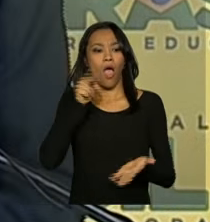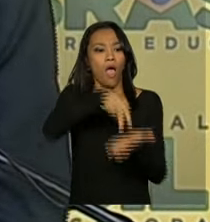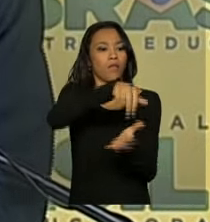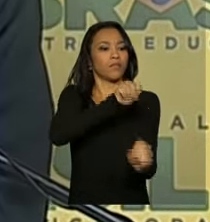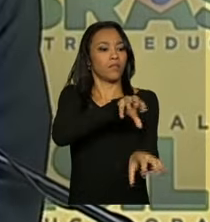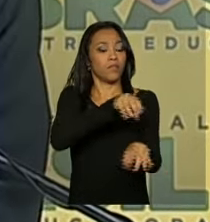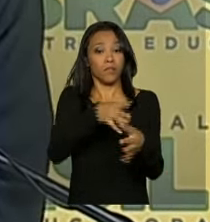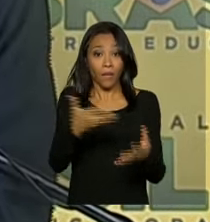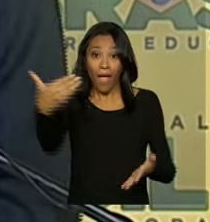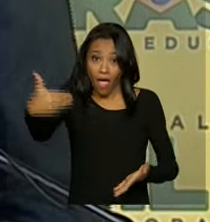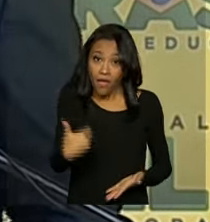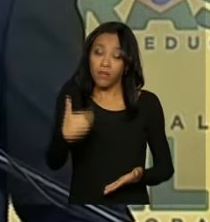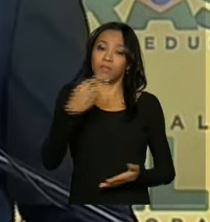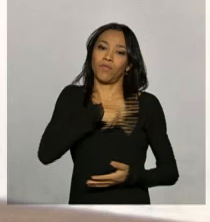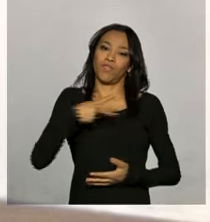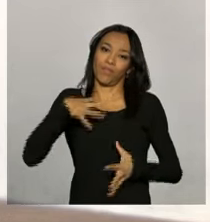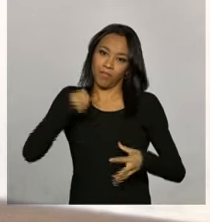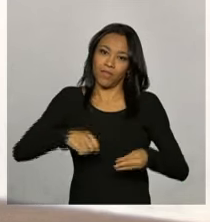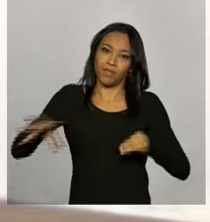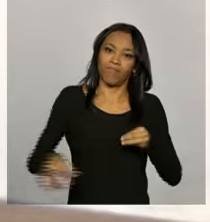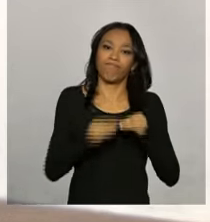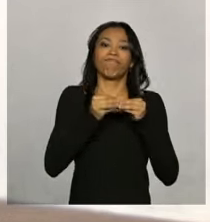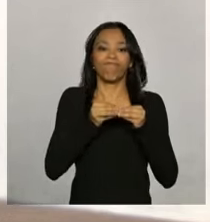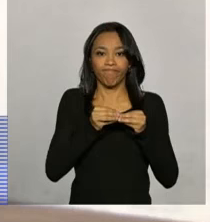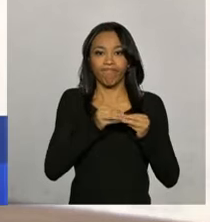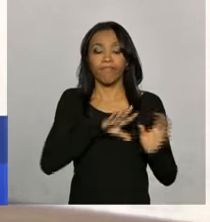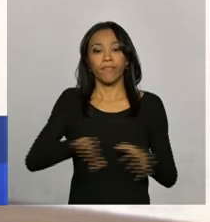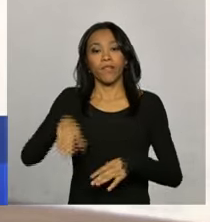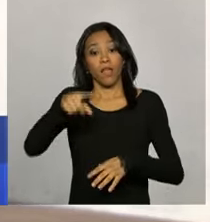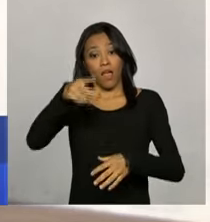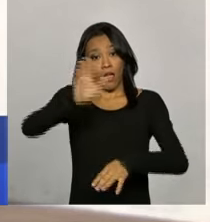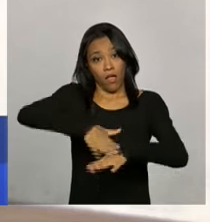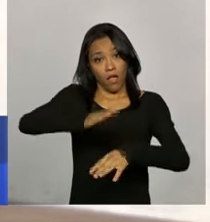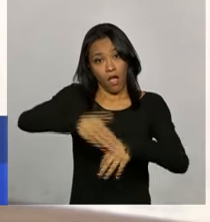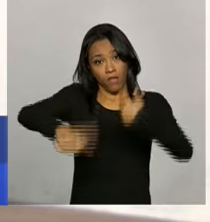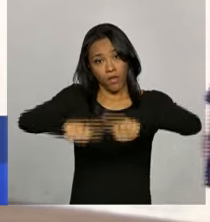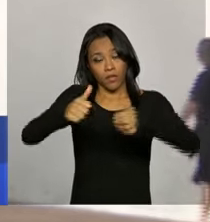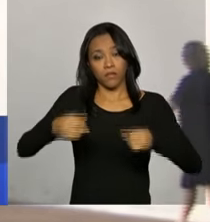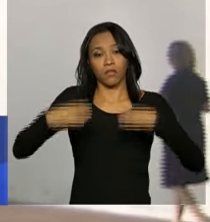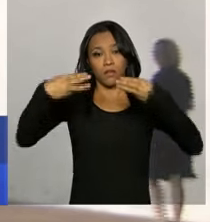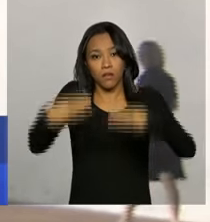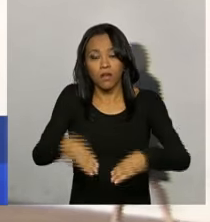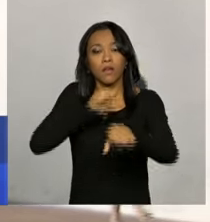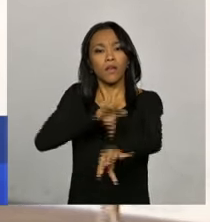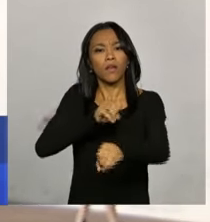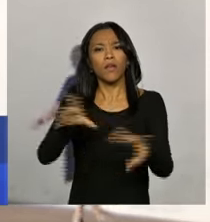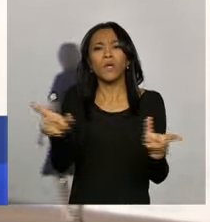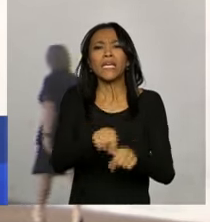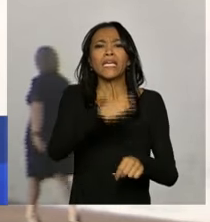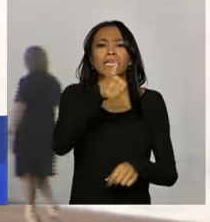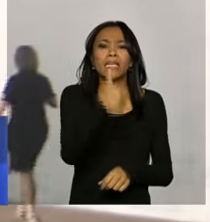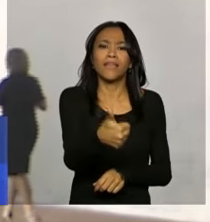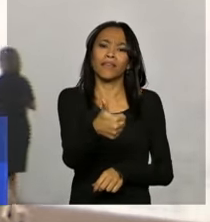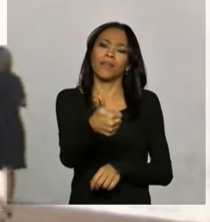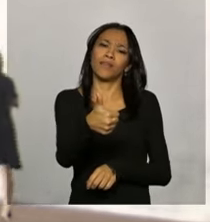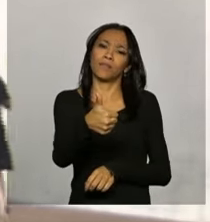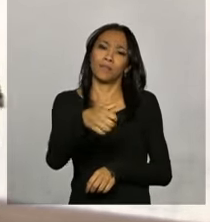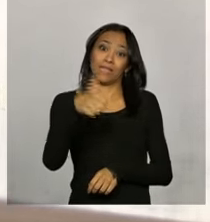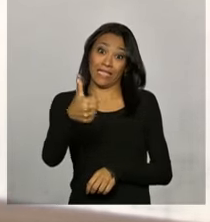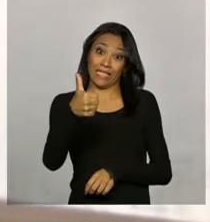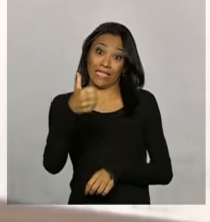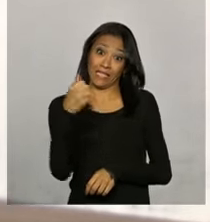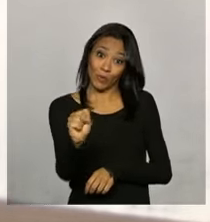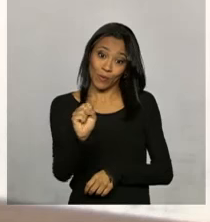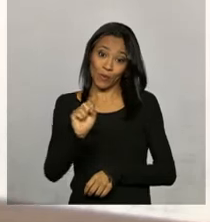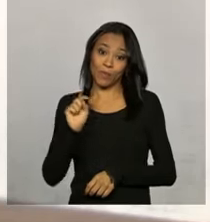É esse profissional que nós precisamos complementar. Segundo o balanço do Ministério da Educação, hoje são 518 mil professores em sala de aula.